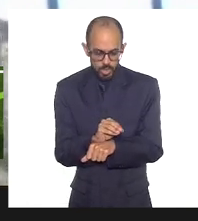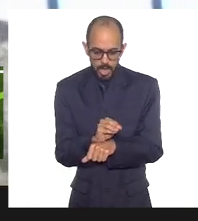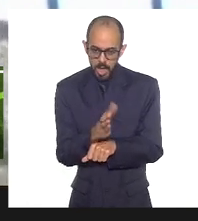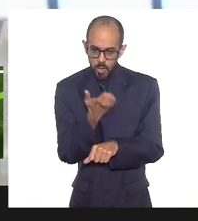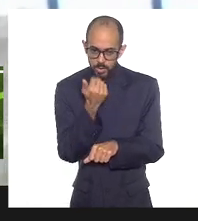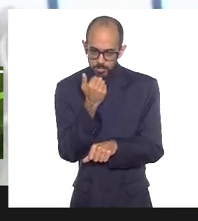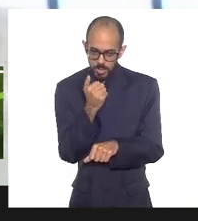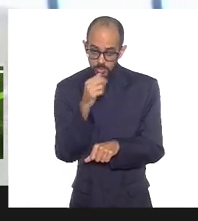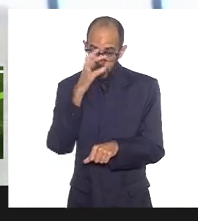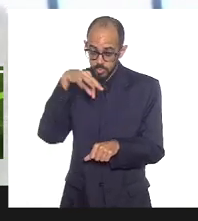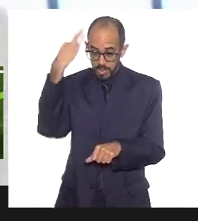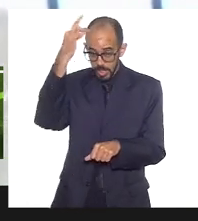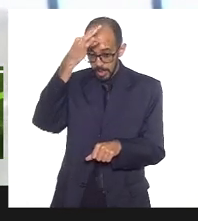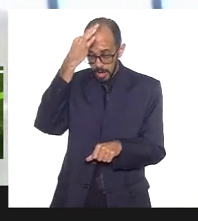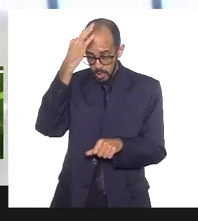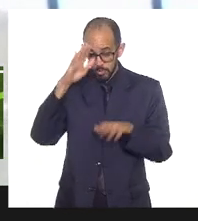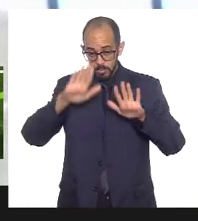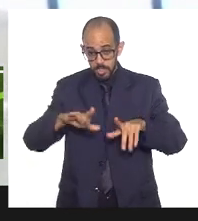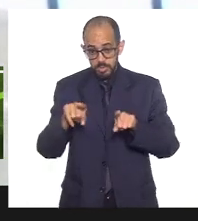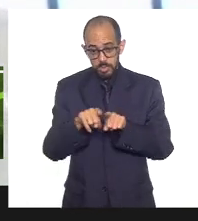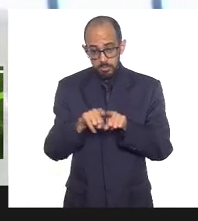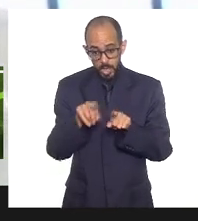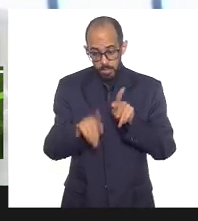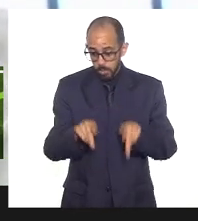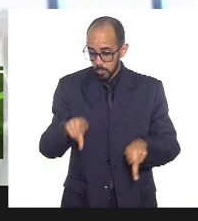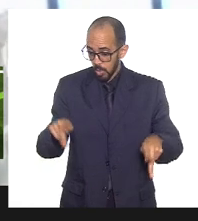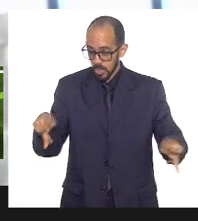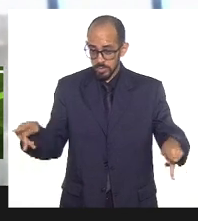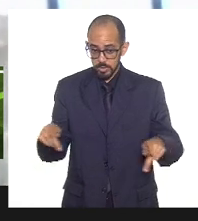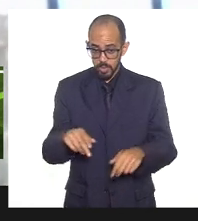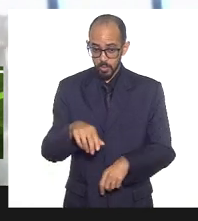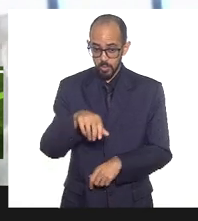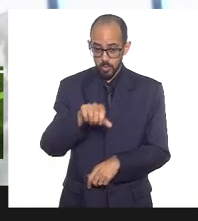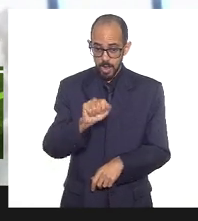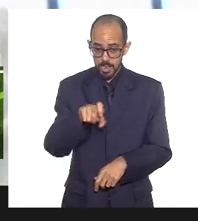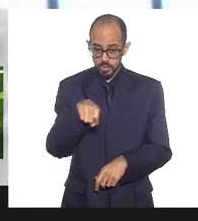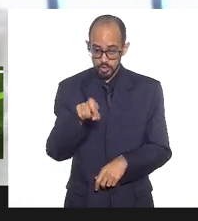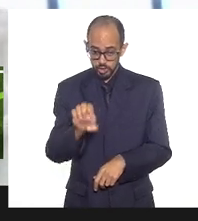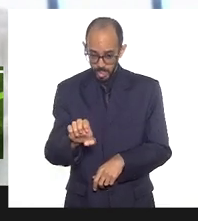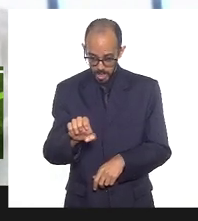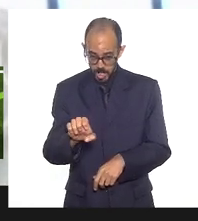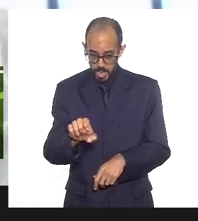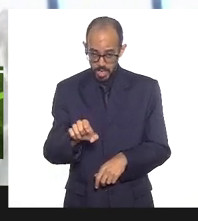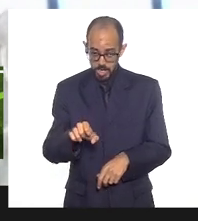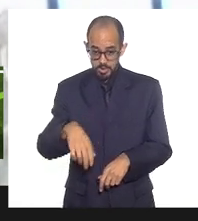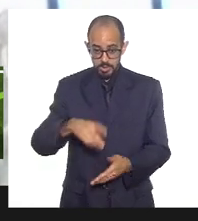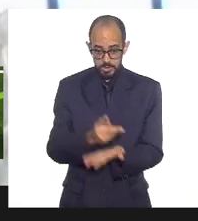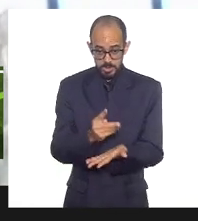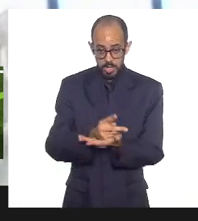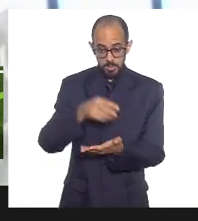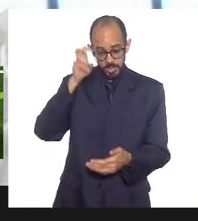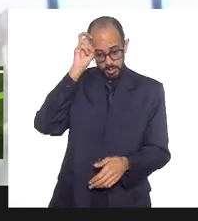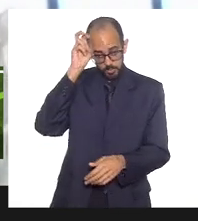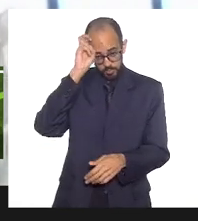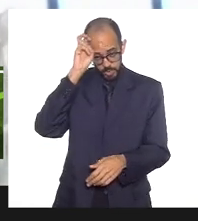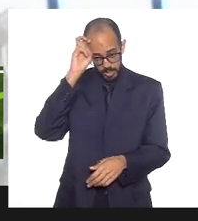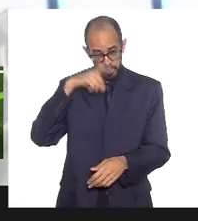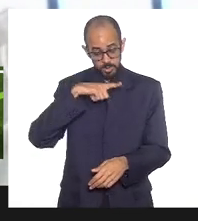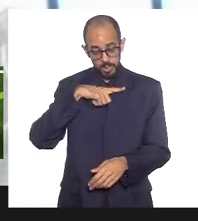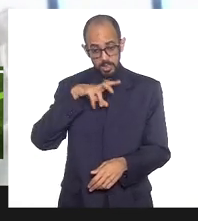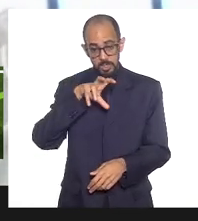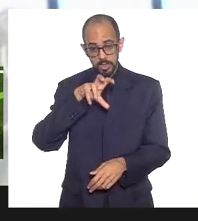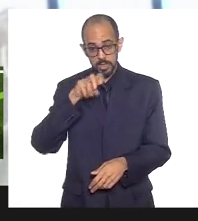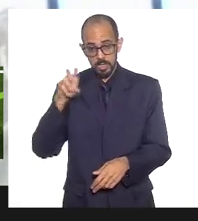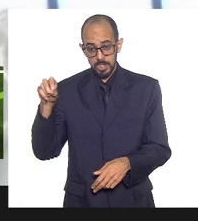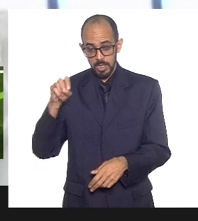sagrado como ao nosso povo em torno. O Axel acorou hoje, todas as quintas-feiras, são 500, quem tinha,